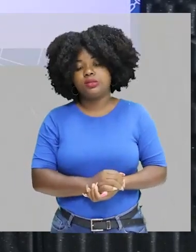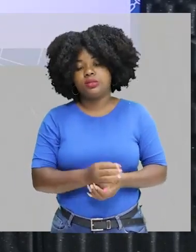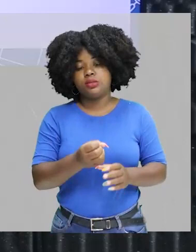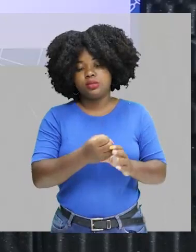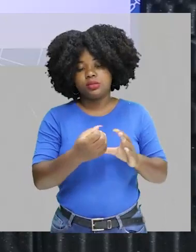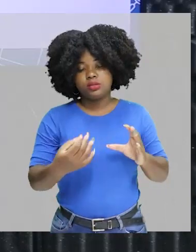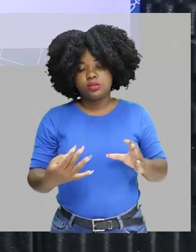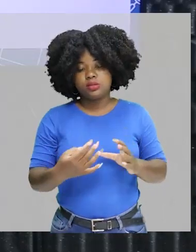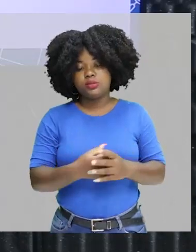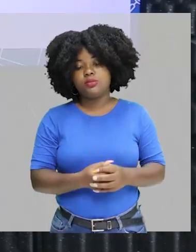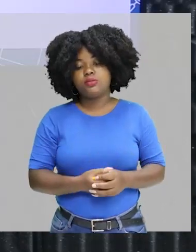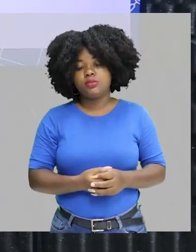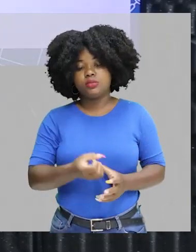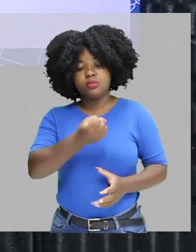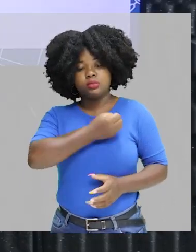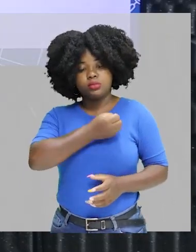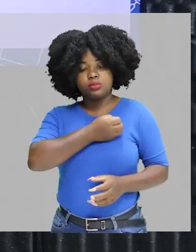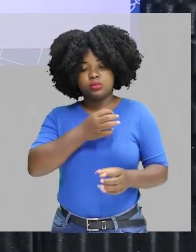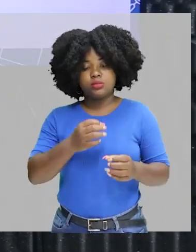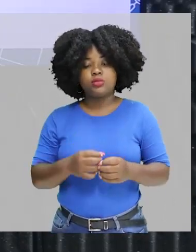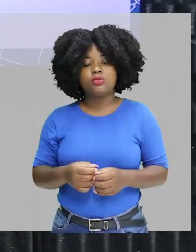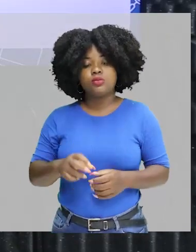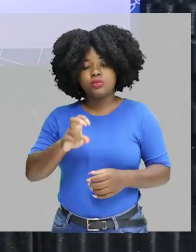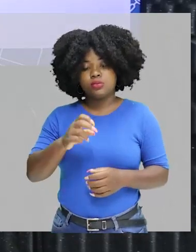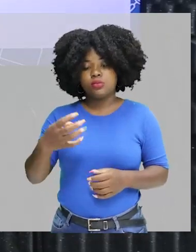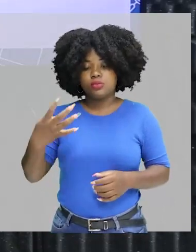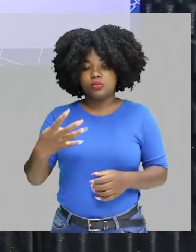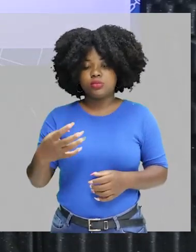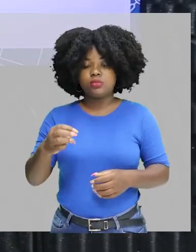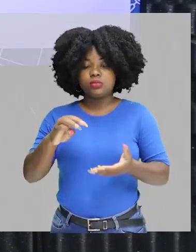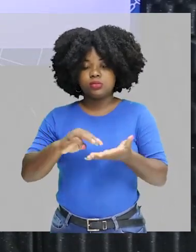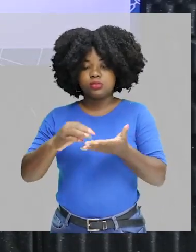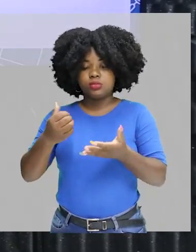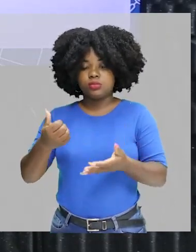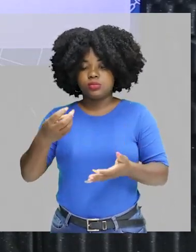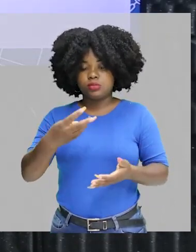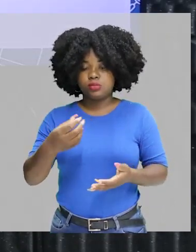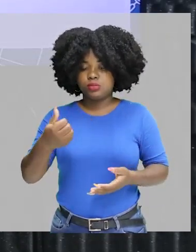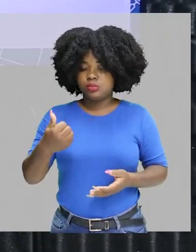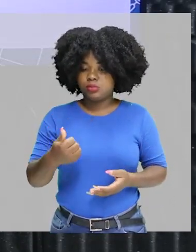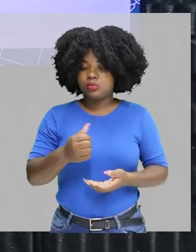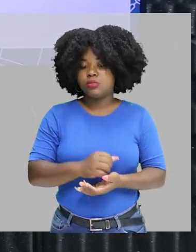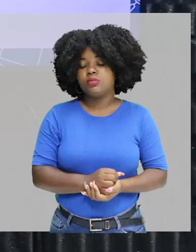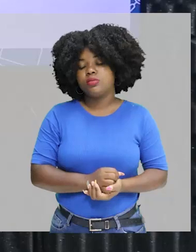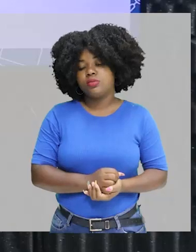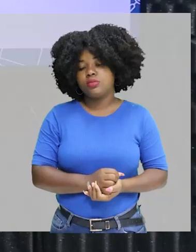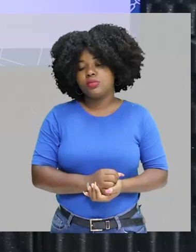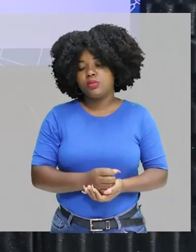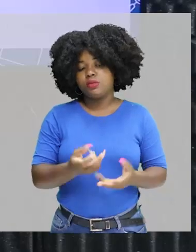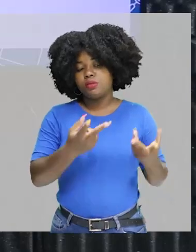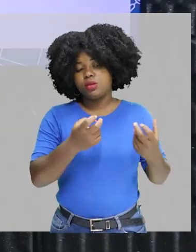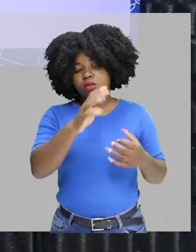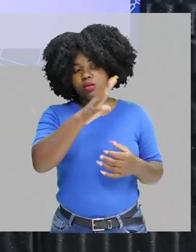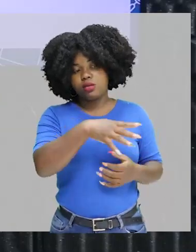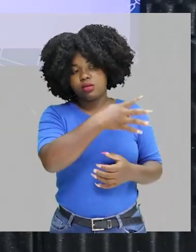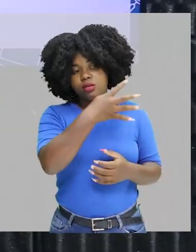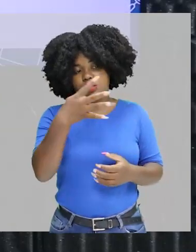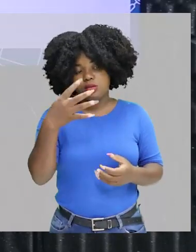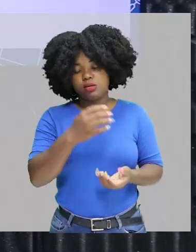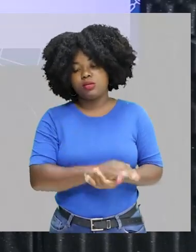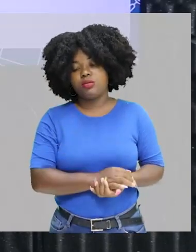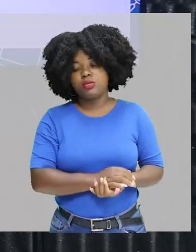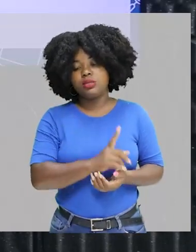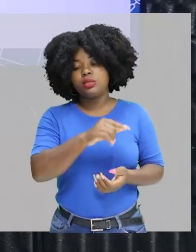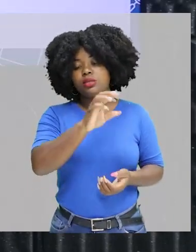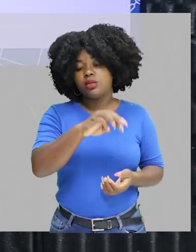características. Número atômico, 54, e massa, 131. Olhando a tabela periódica,